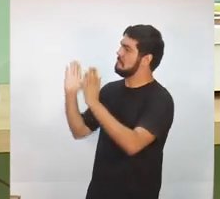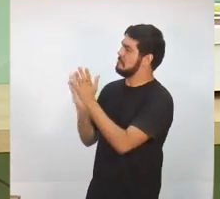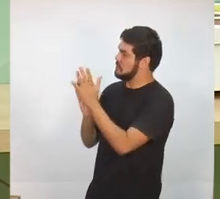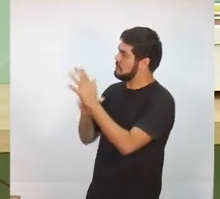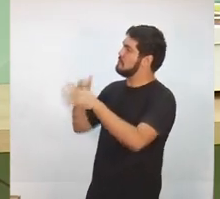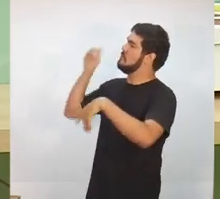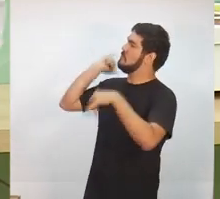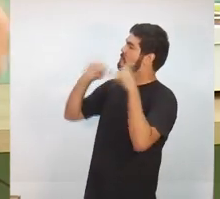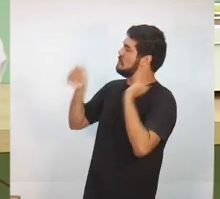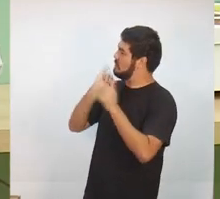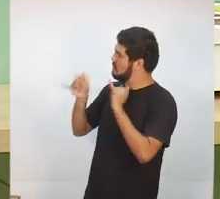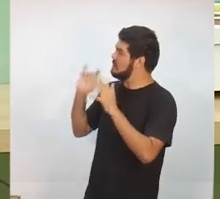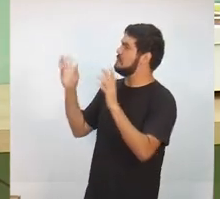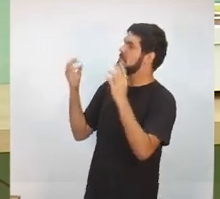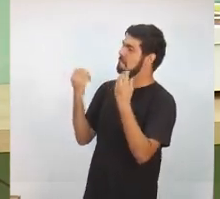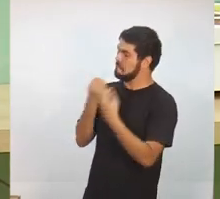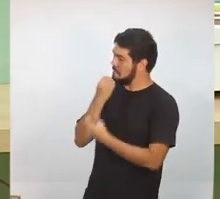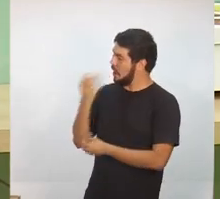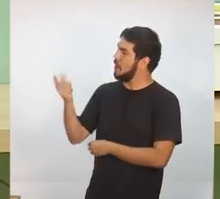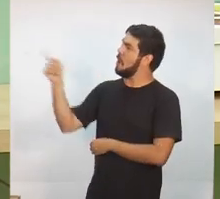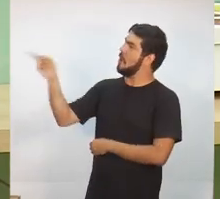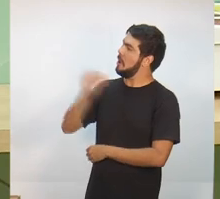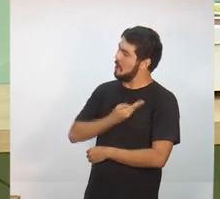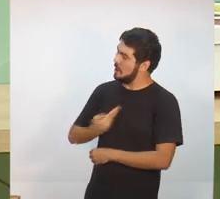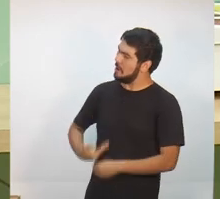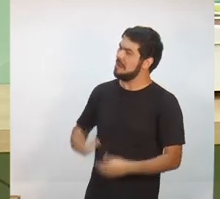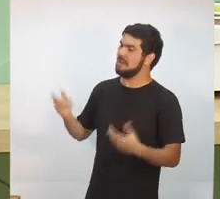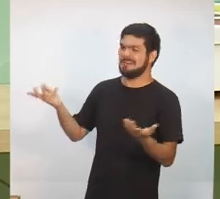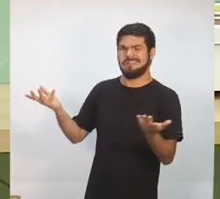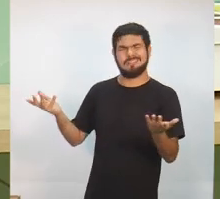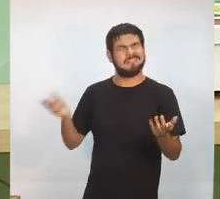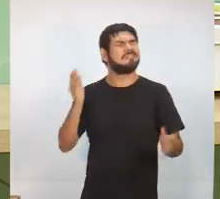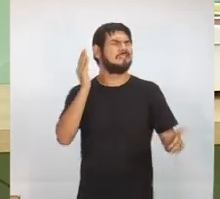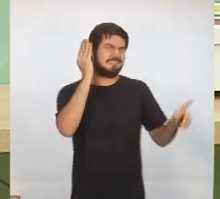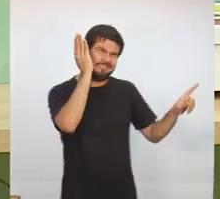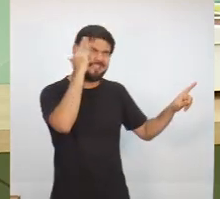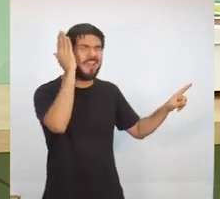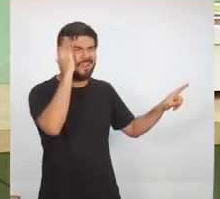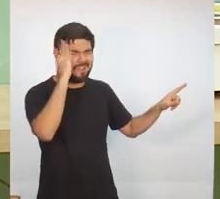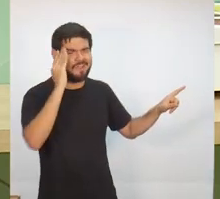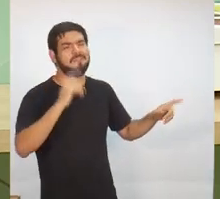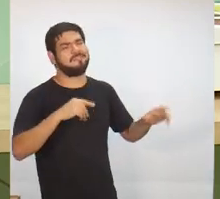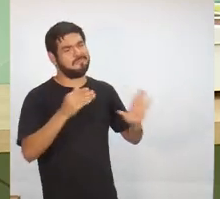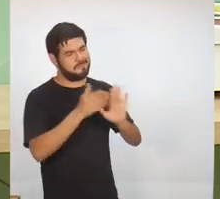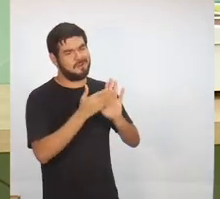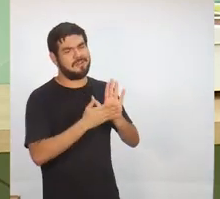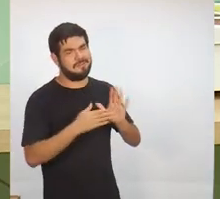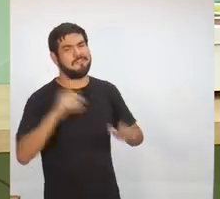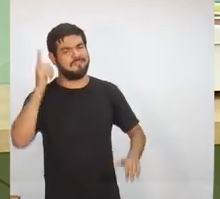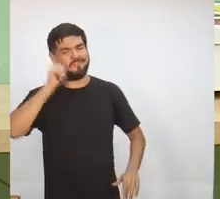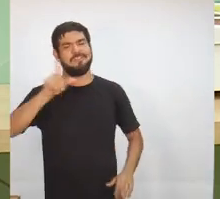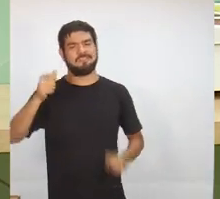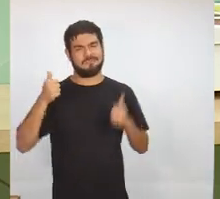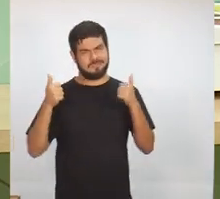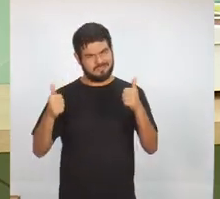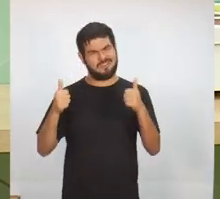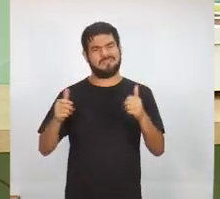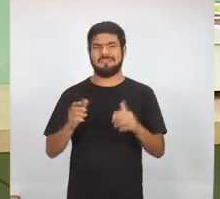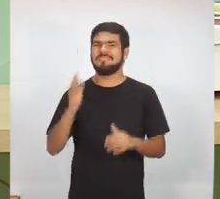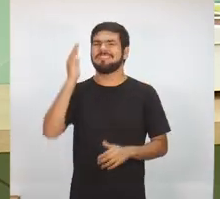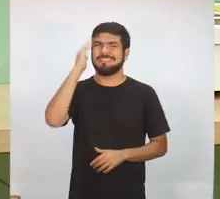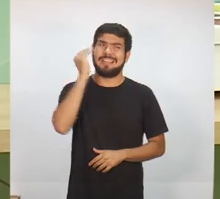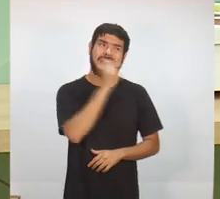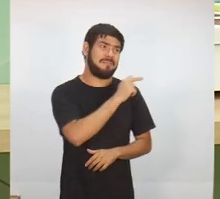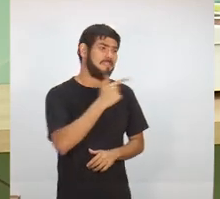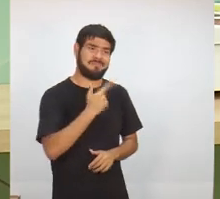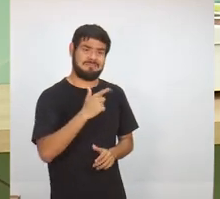discursos, não só na Assembleia, como fora. Você sabe que foi um programa vitorioso. Você sabe que não houve